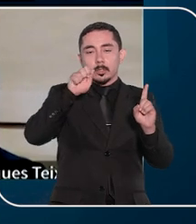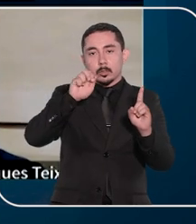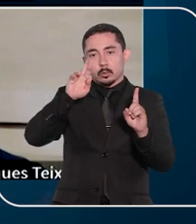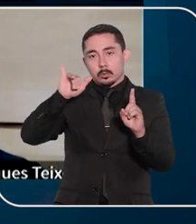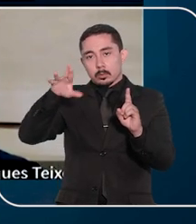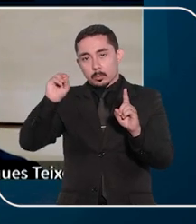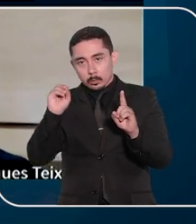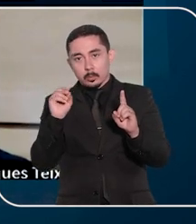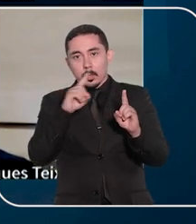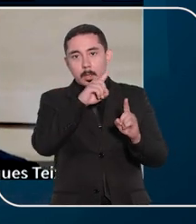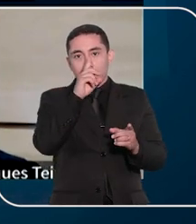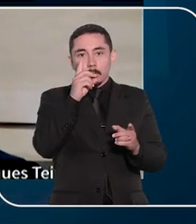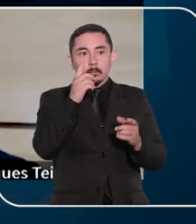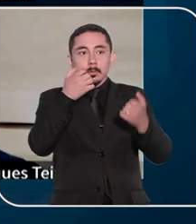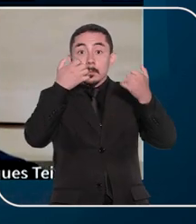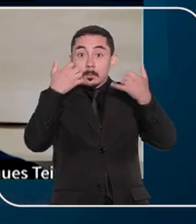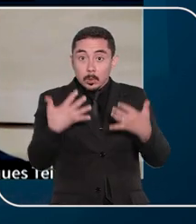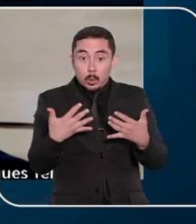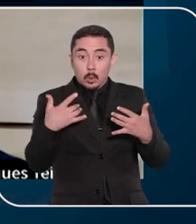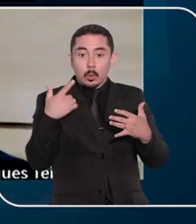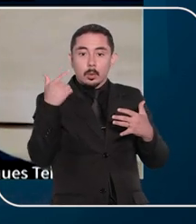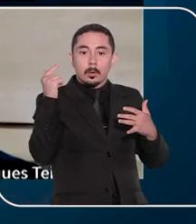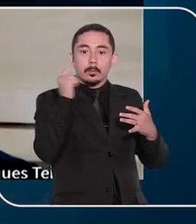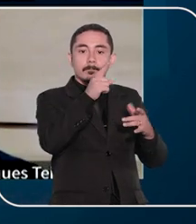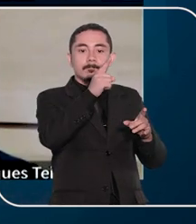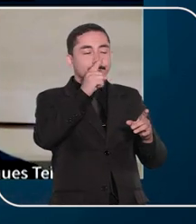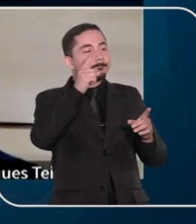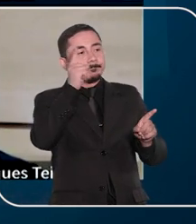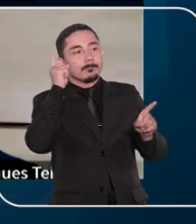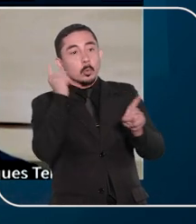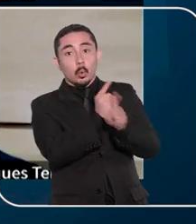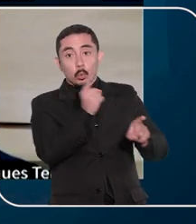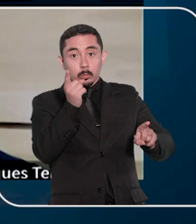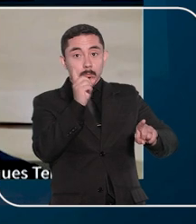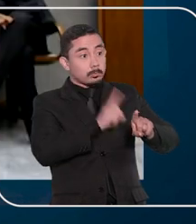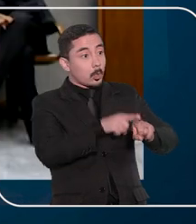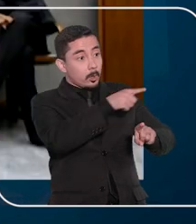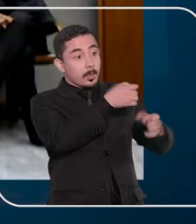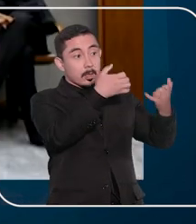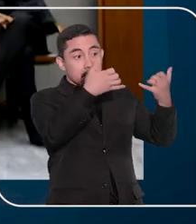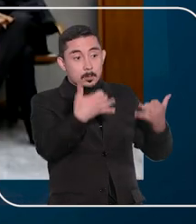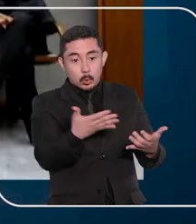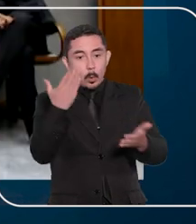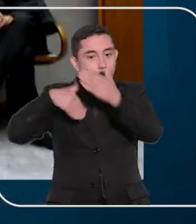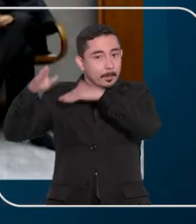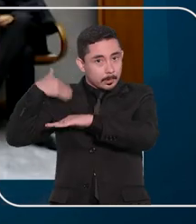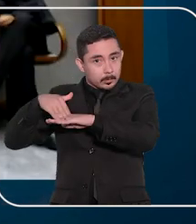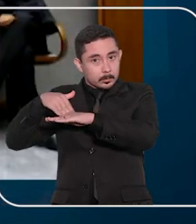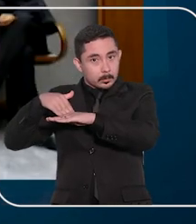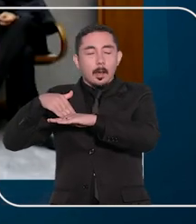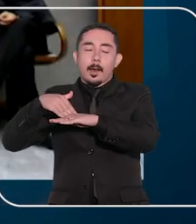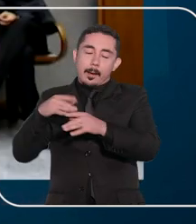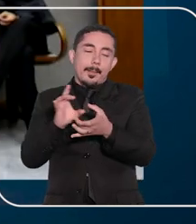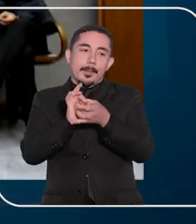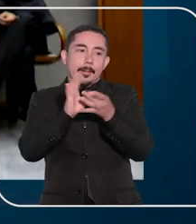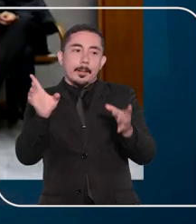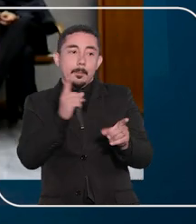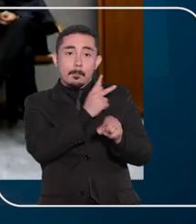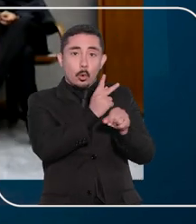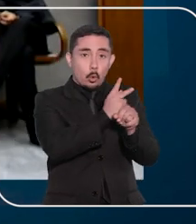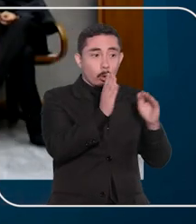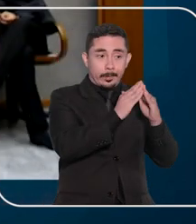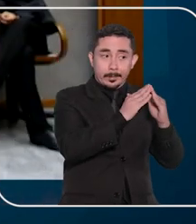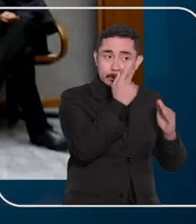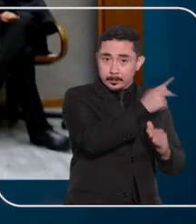Jesuíno Rissato, afirmou que o fato de haver sido constatado durante a abordagem que o acusado tinha antecedentes criminais não